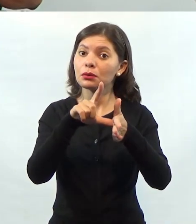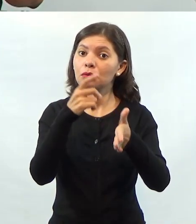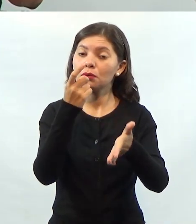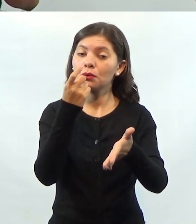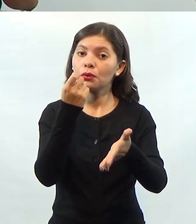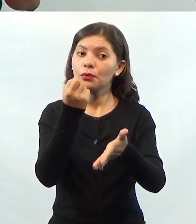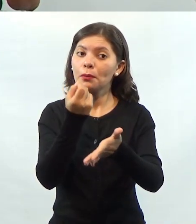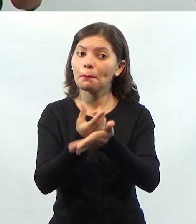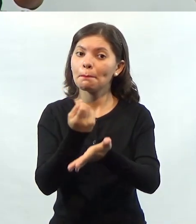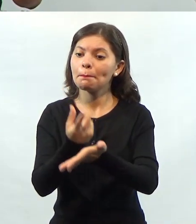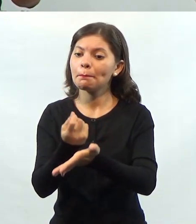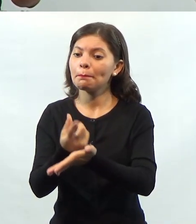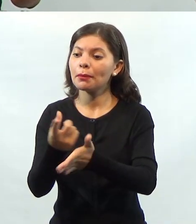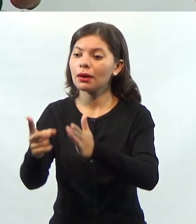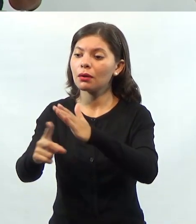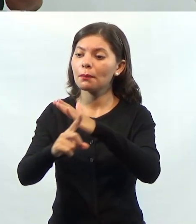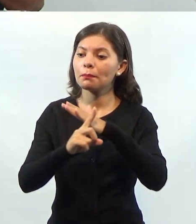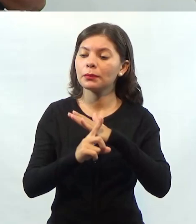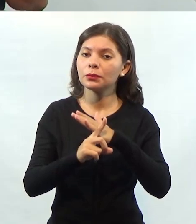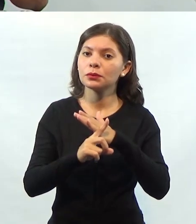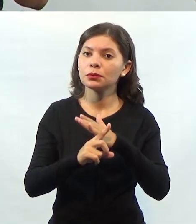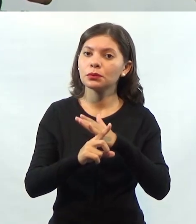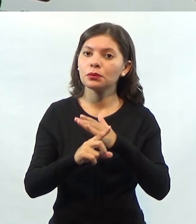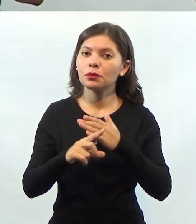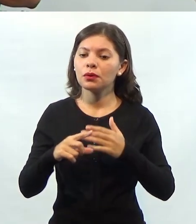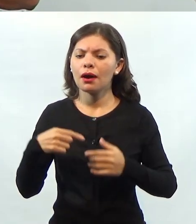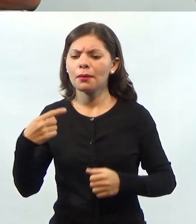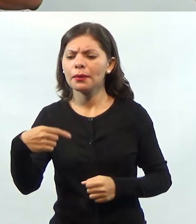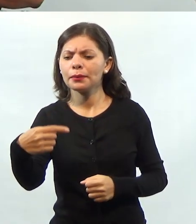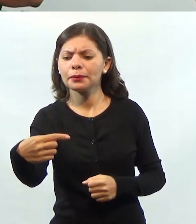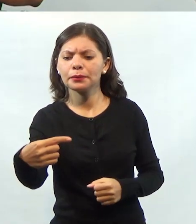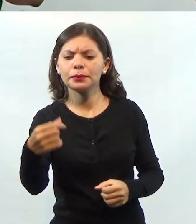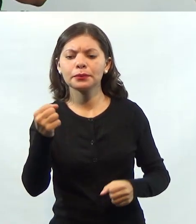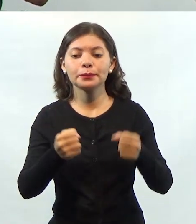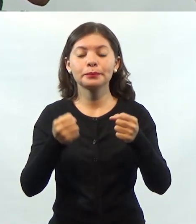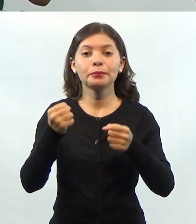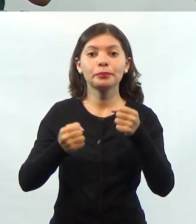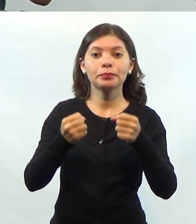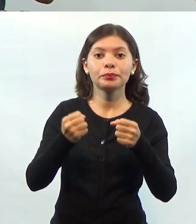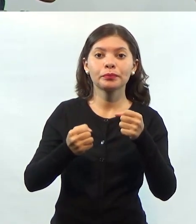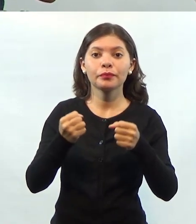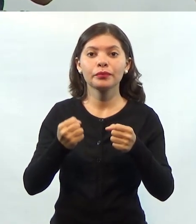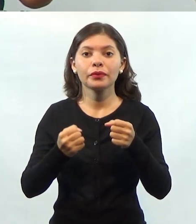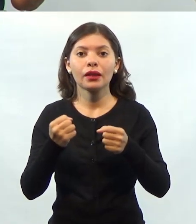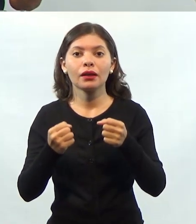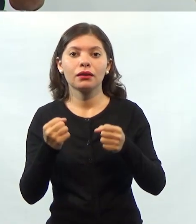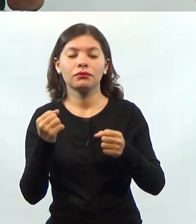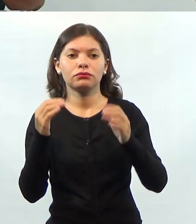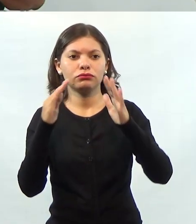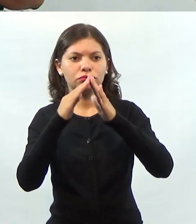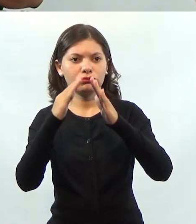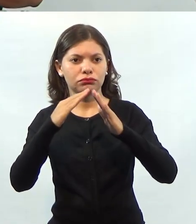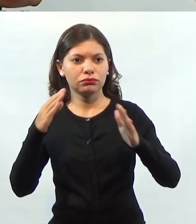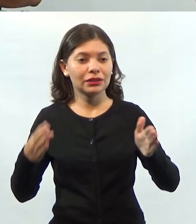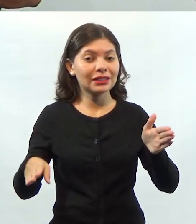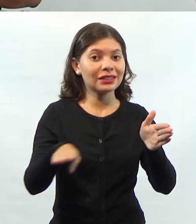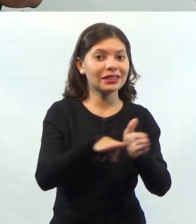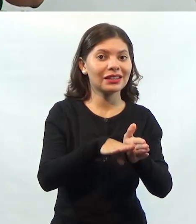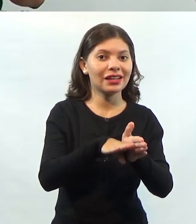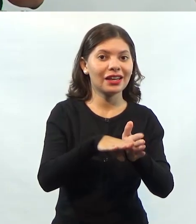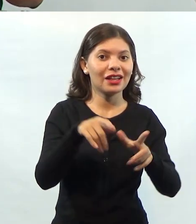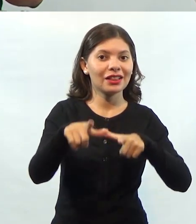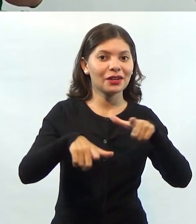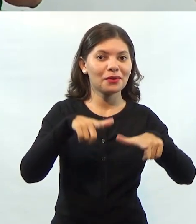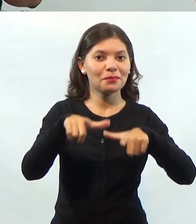comprado para aquela pessoa que vai utilizar para ir de casa para o trabalho, passear com a família, viajar.